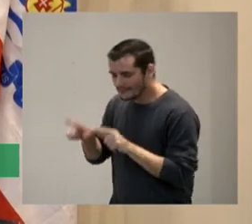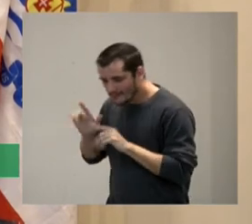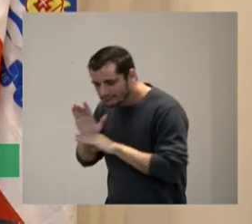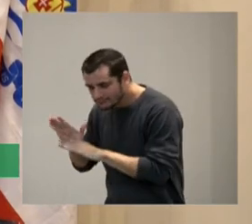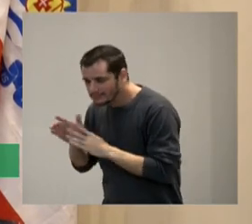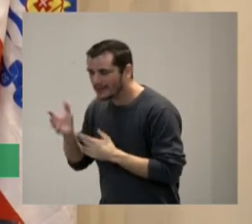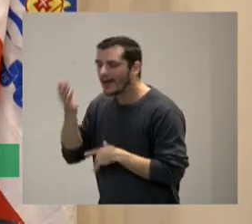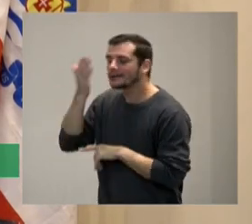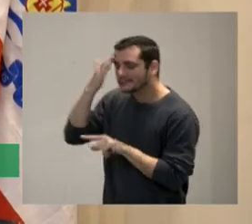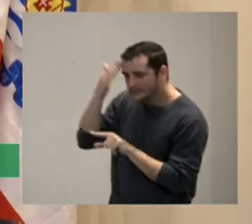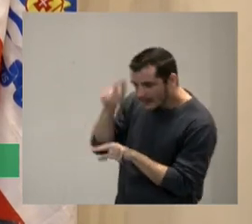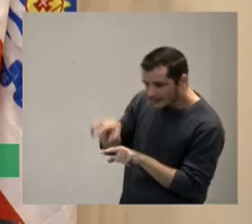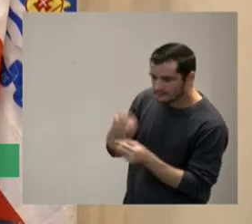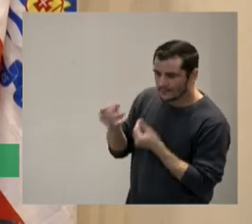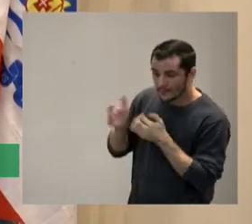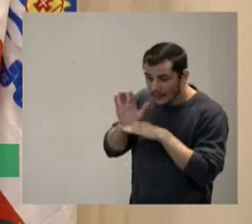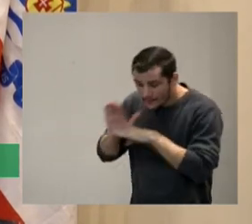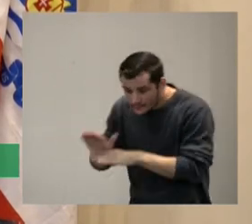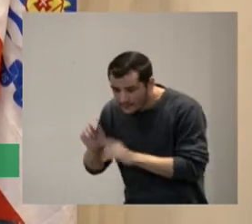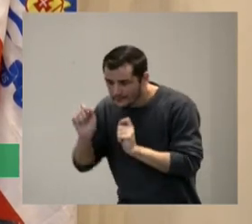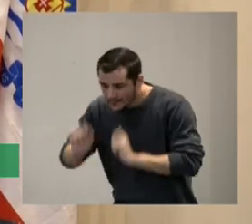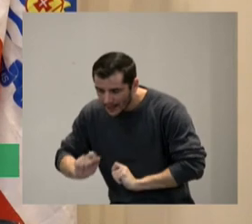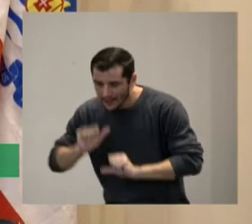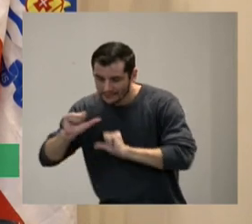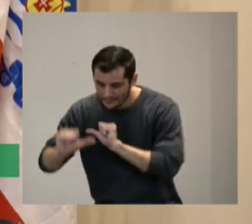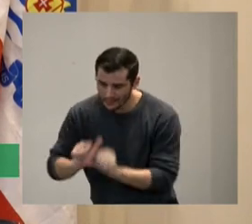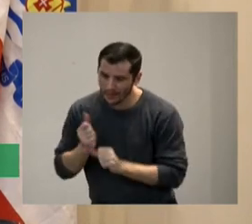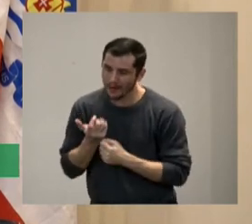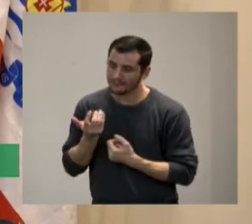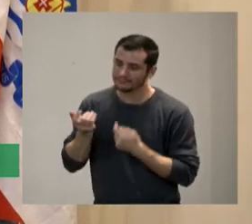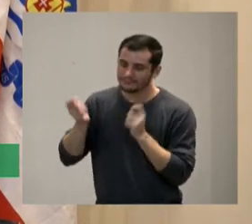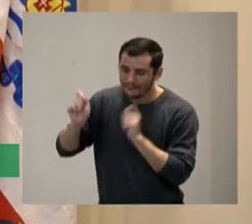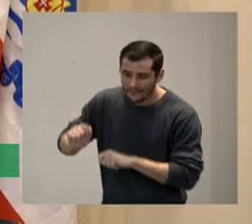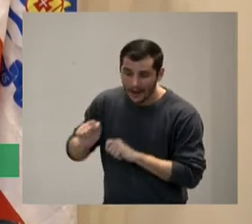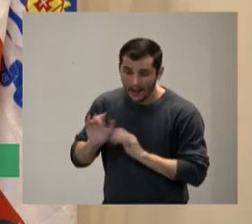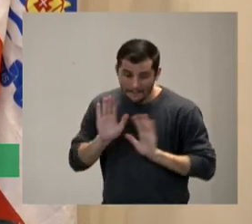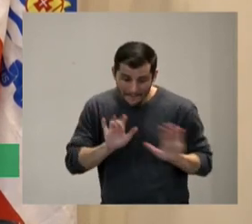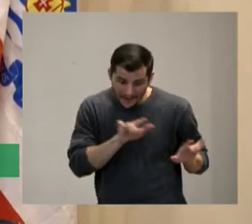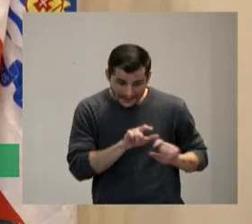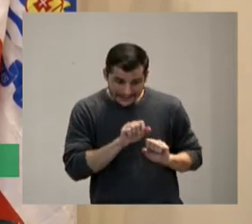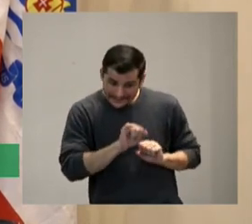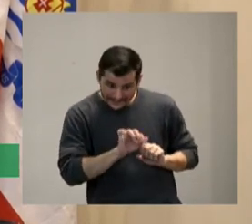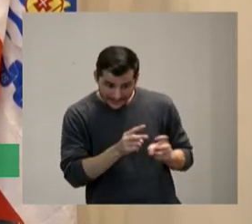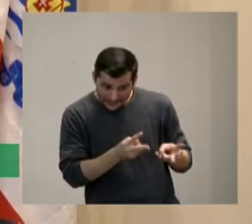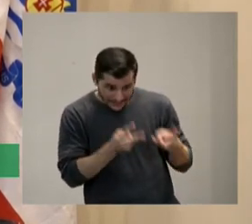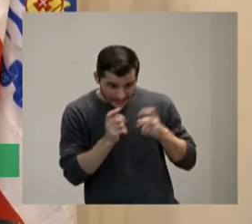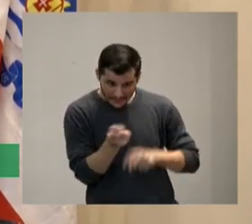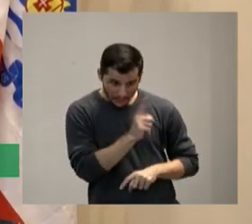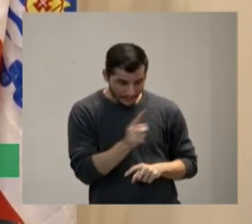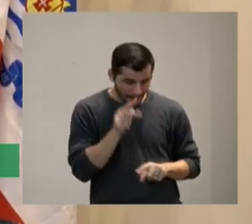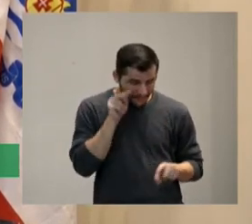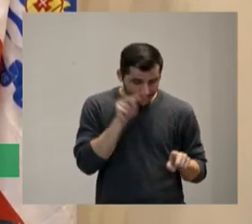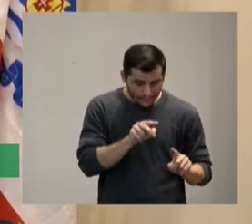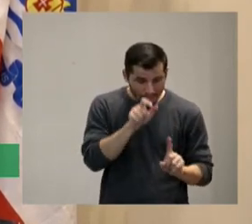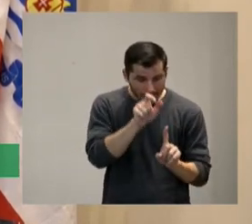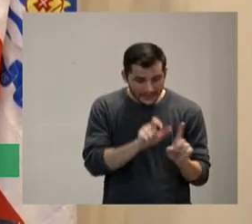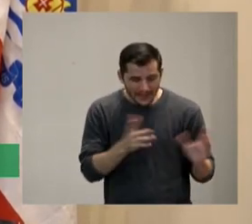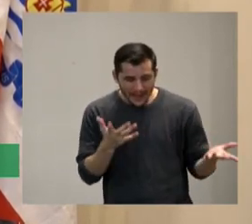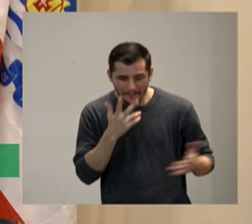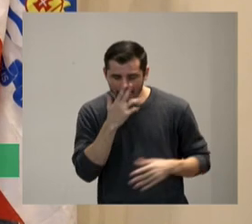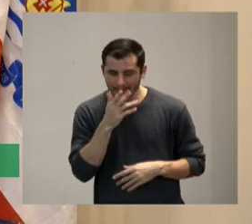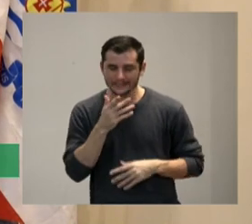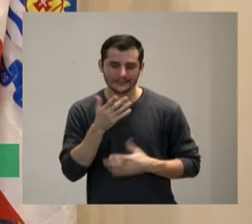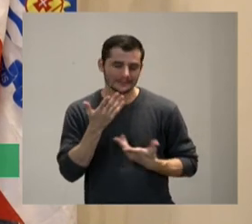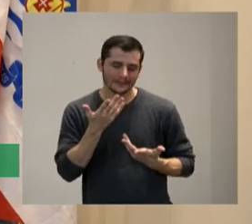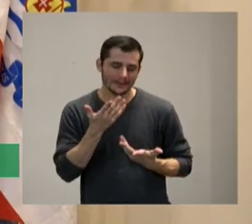ajudar vamos mudar a gente tira faz o que for quando é invisível ah que frescura